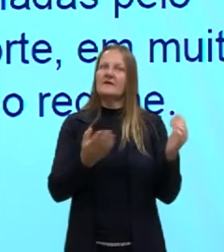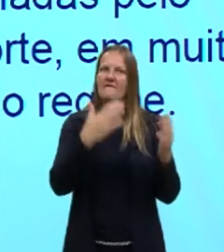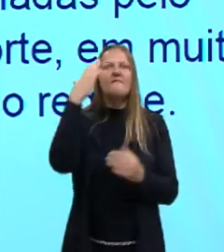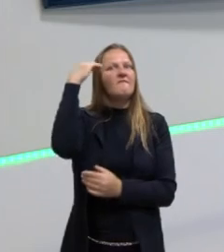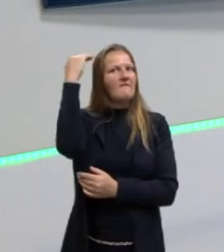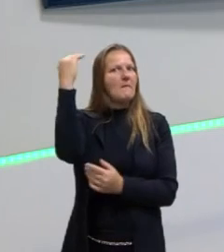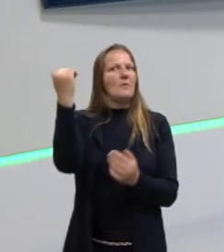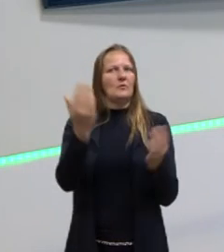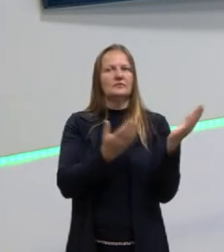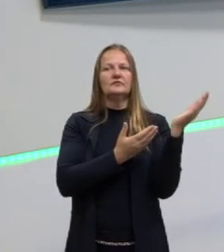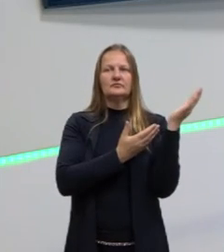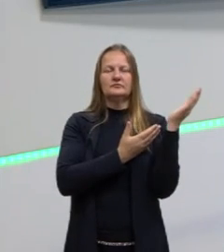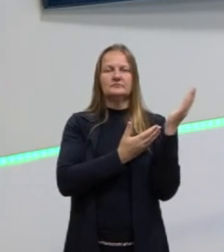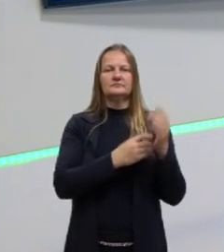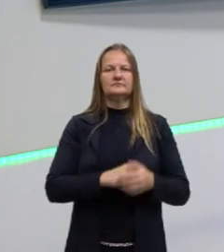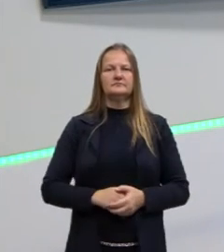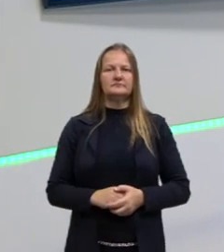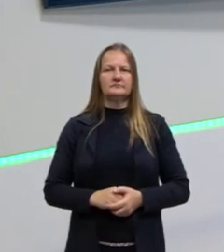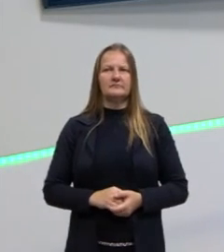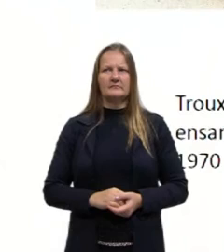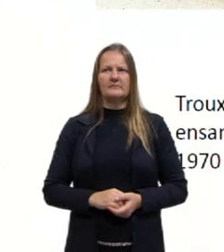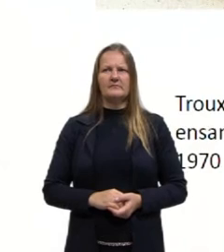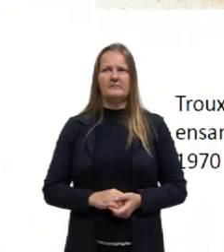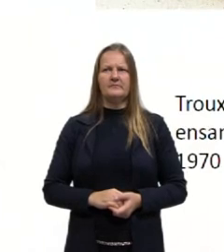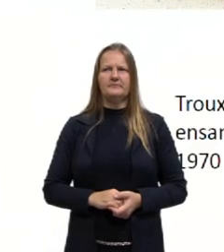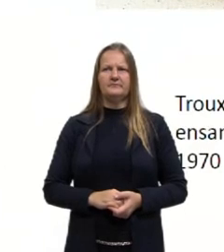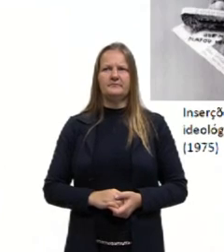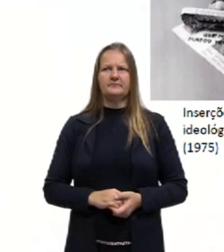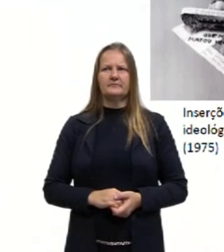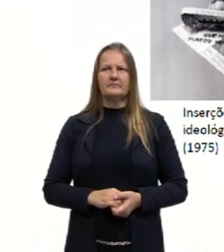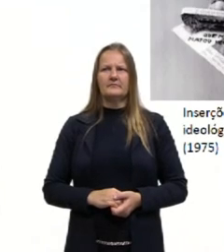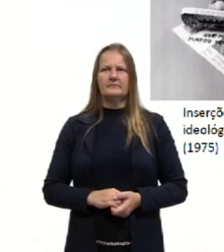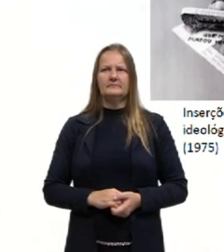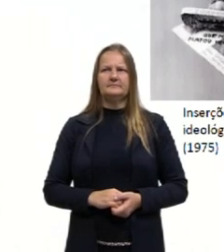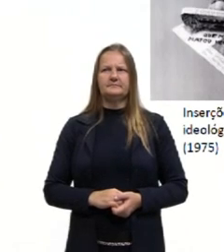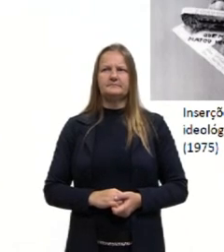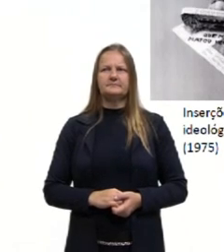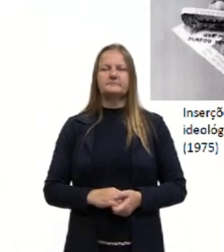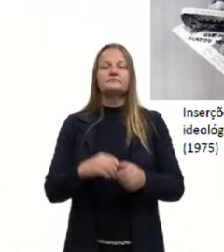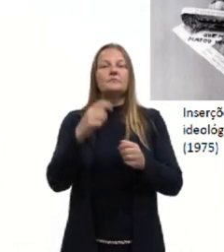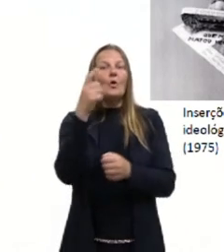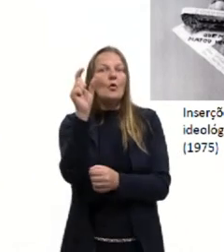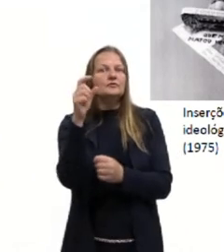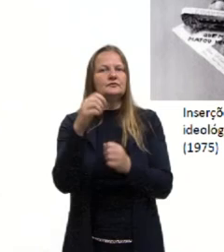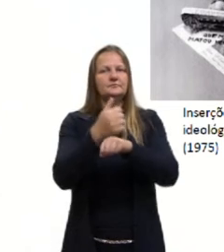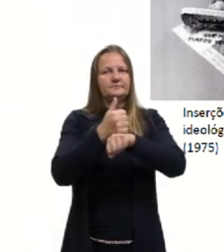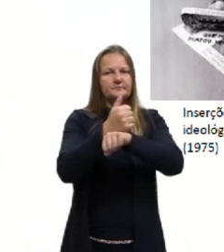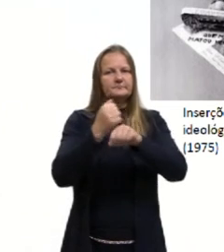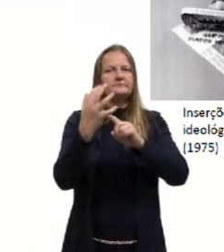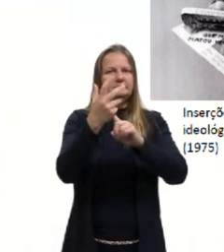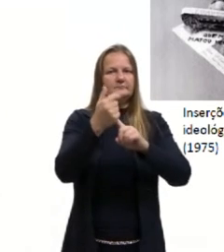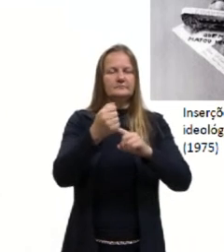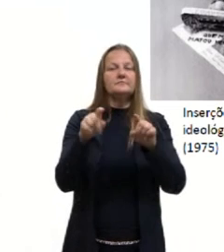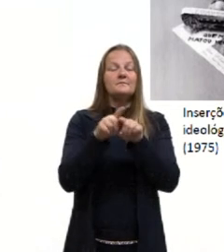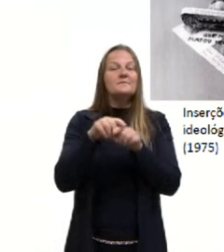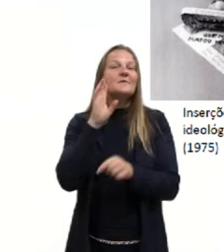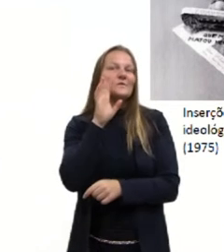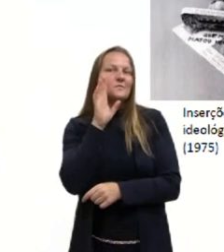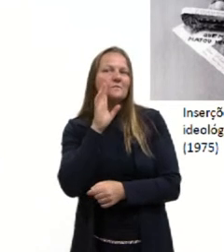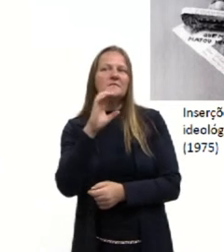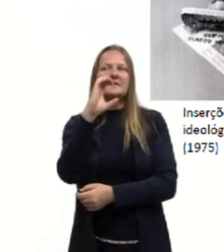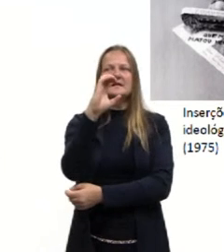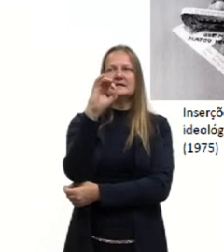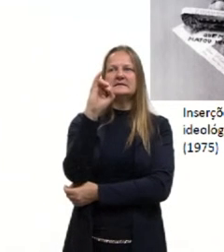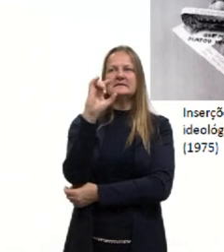uma baita intervenção artística neste período deste artista. Outro artista muito bacana é o Silvio